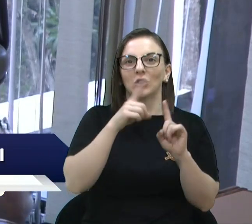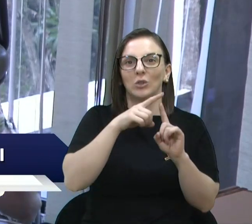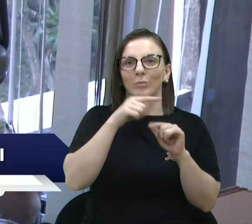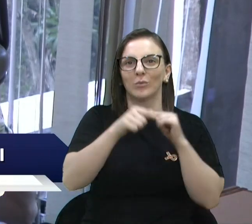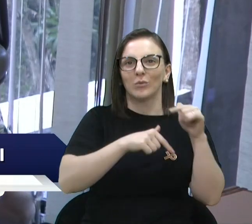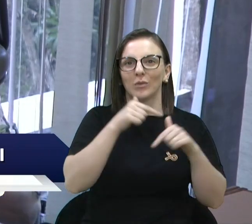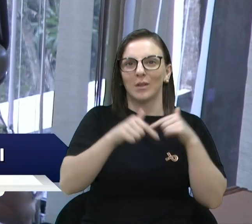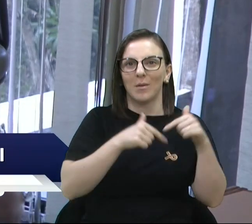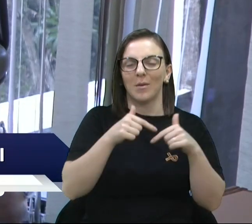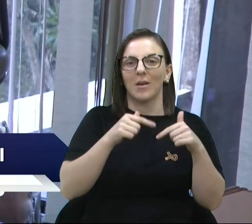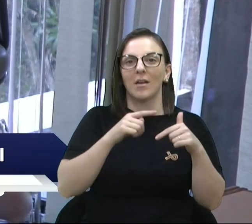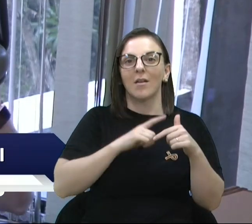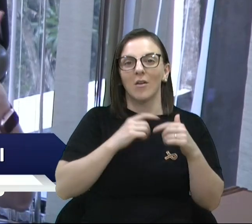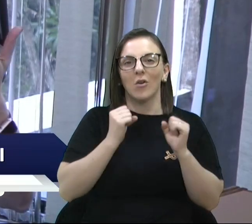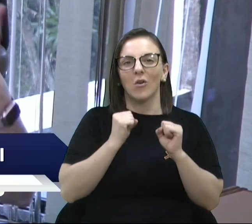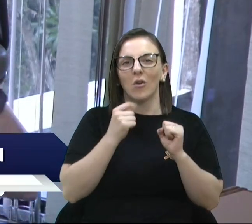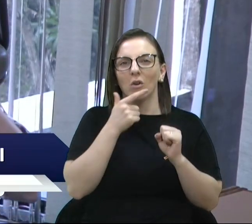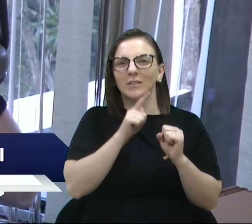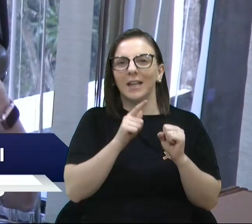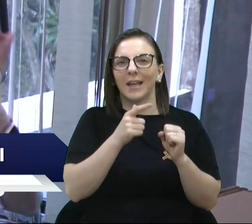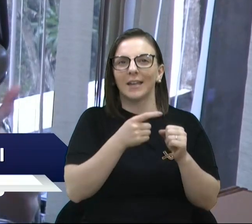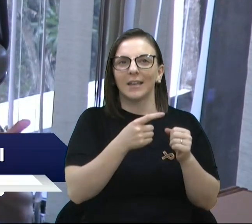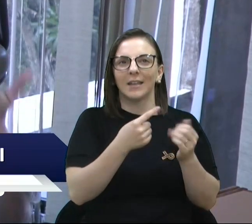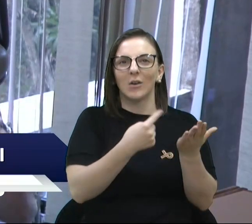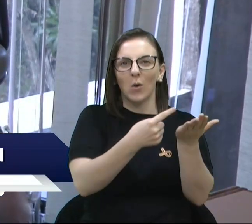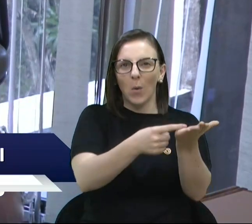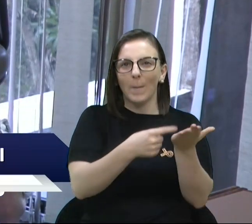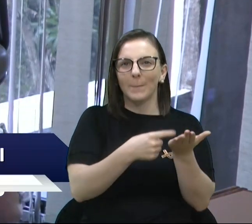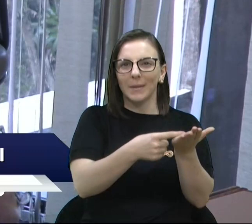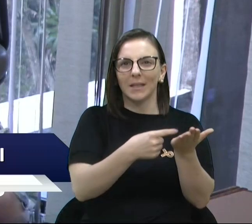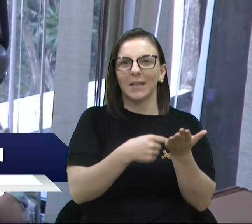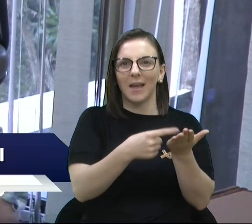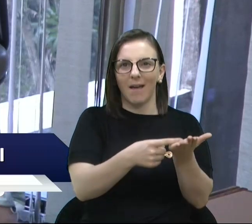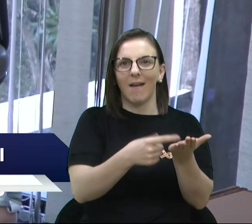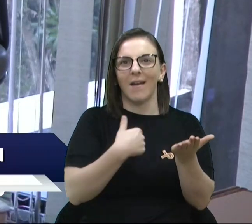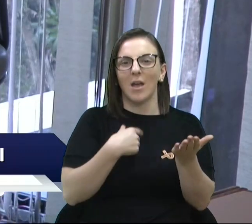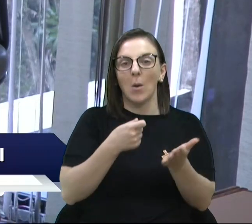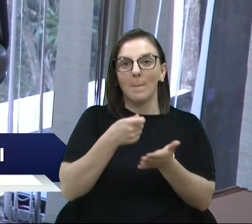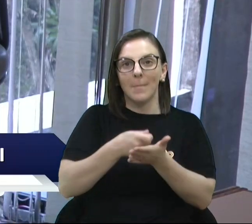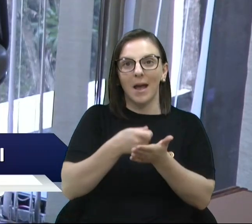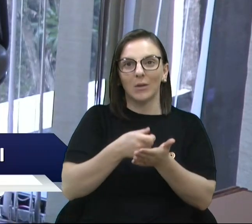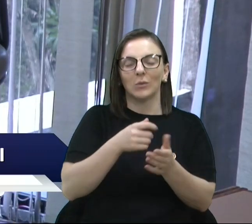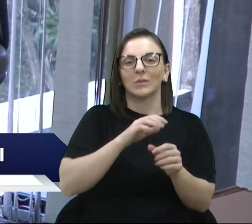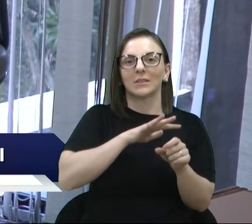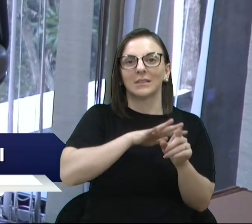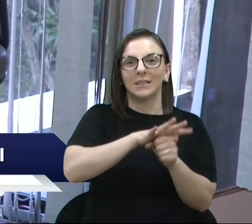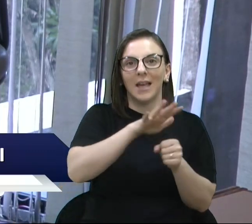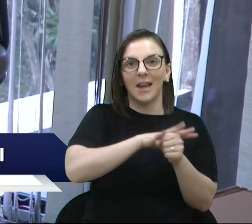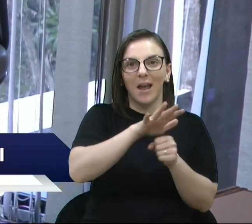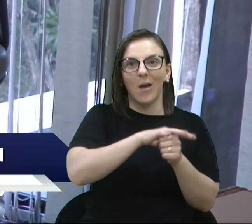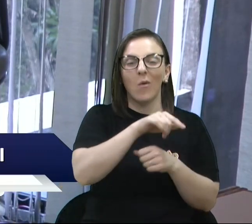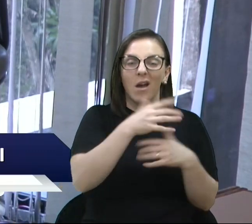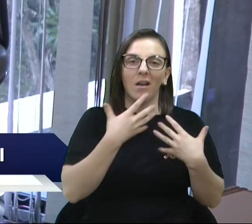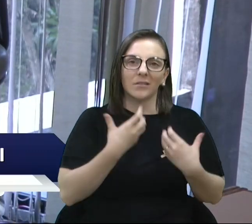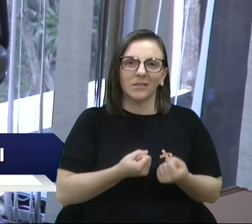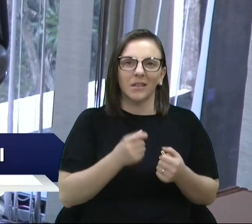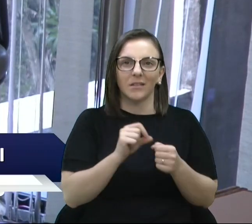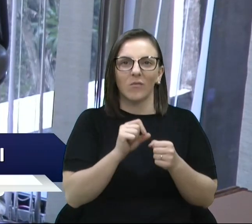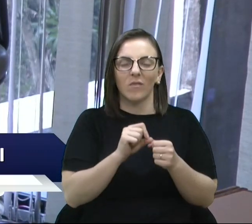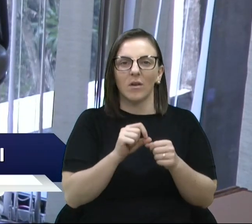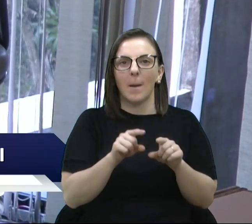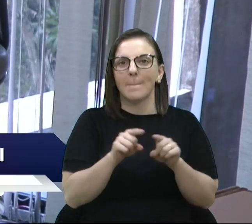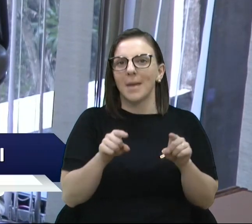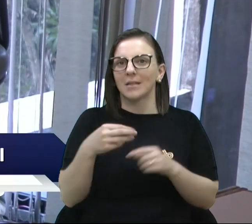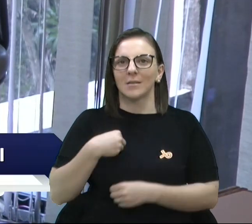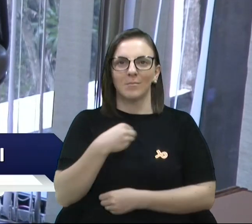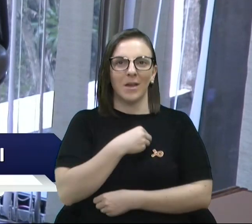eu estou com falta de enfermeiro lá na UBS, mas eu pago hora extra para um outro, eles topam fazer, eles fazem, médico, via de regra, não. Aí, eles